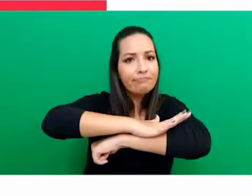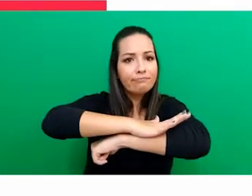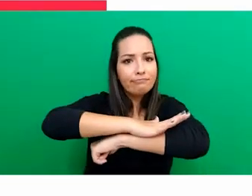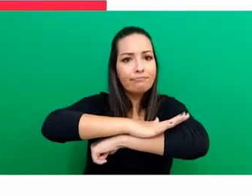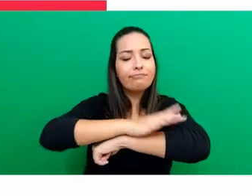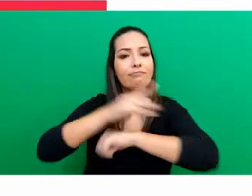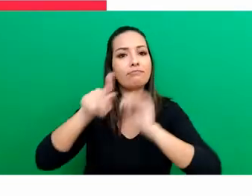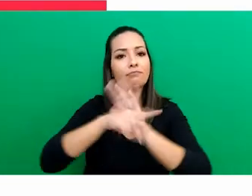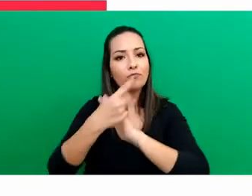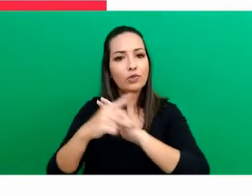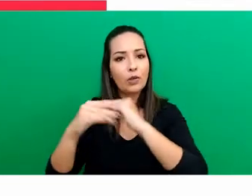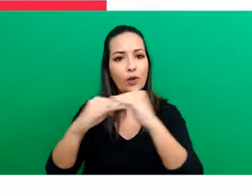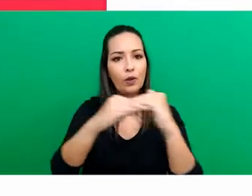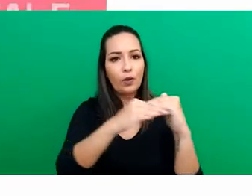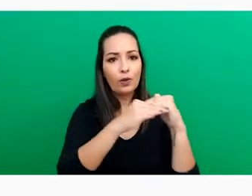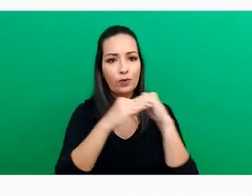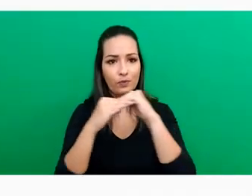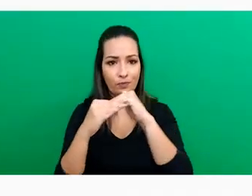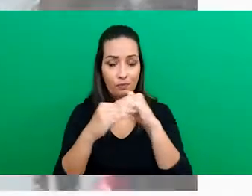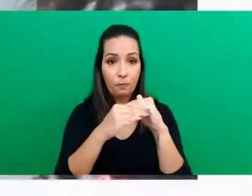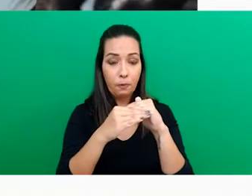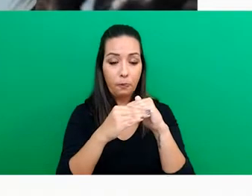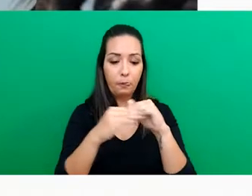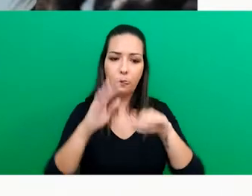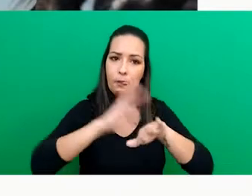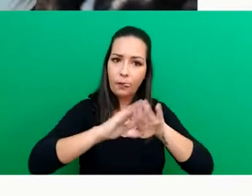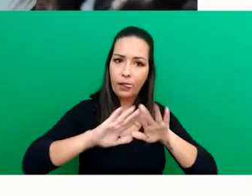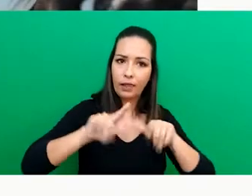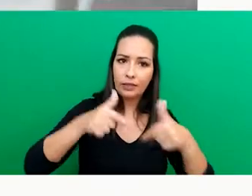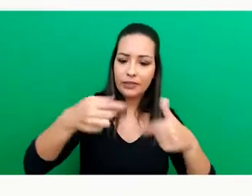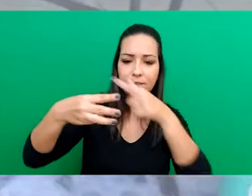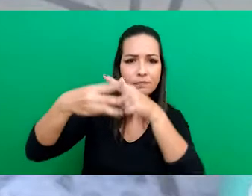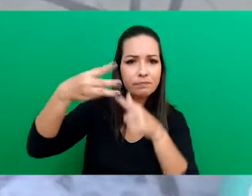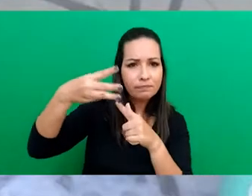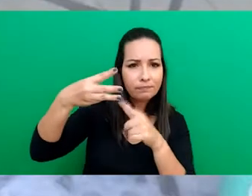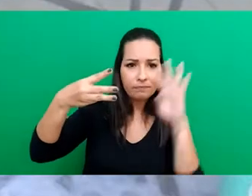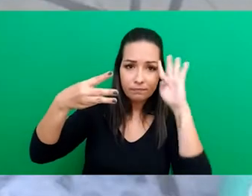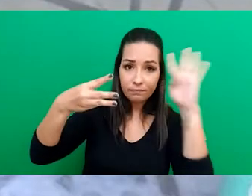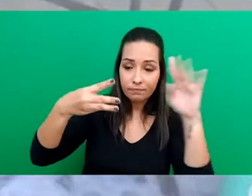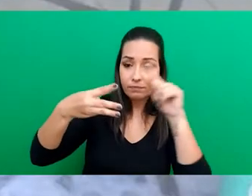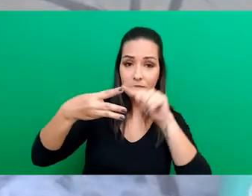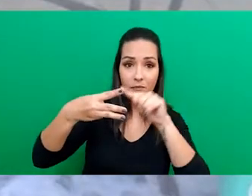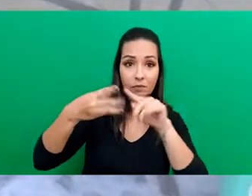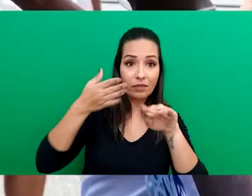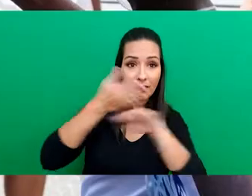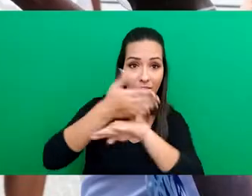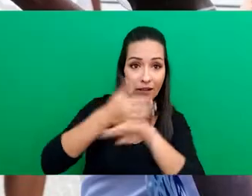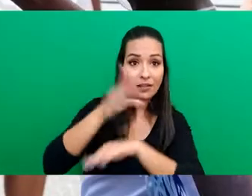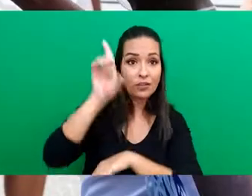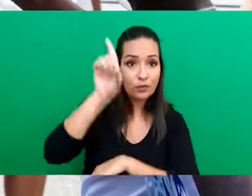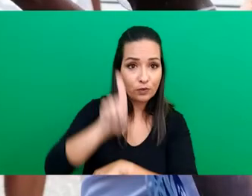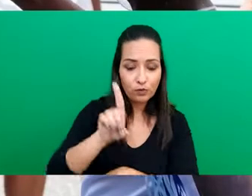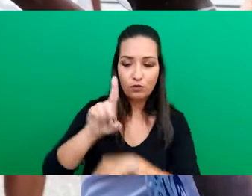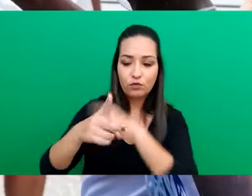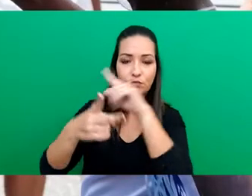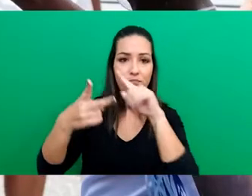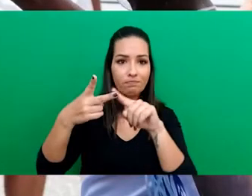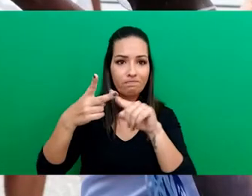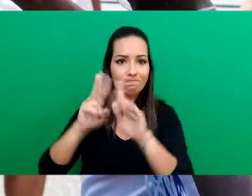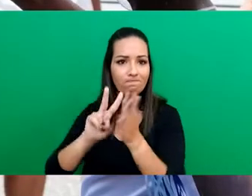gerando impacto para a equidade social e racial. Agimos a partir de três pilares centrais. Acesso a direitos,